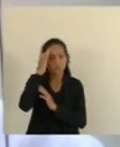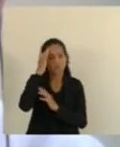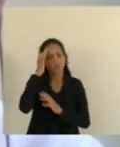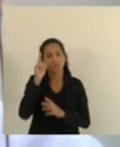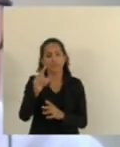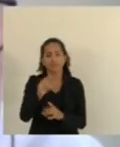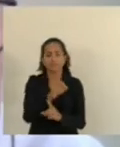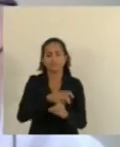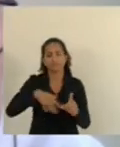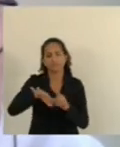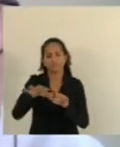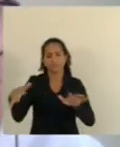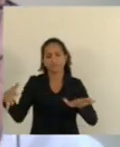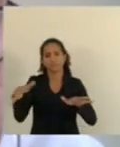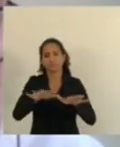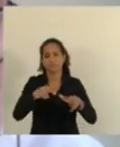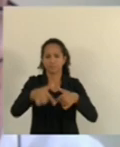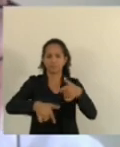Social e trabalho